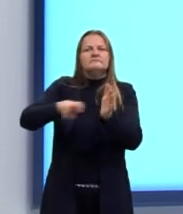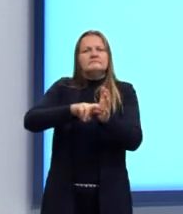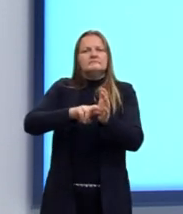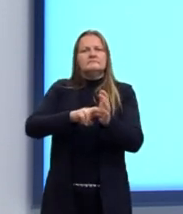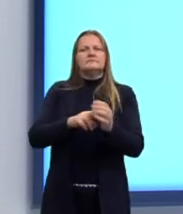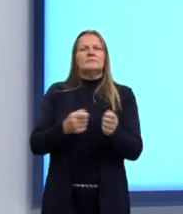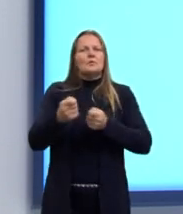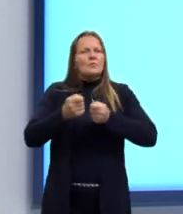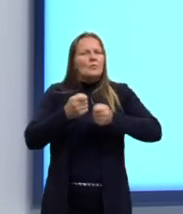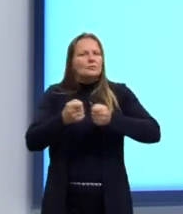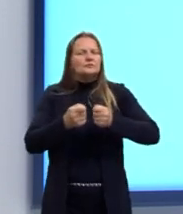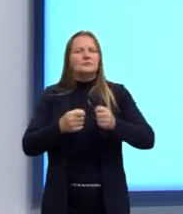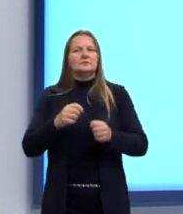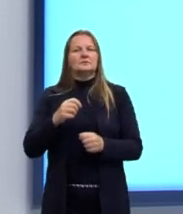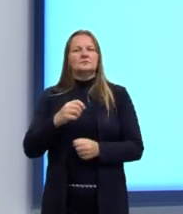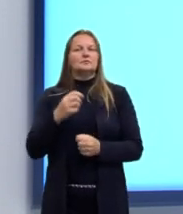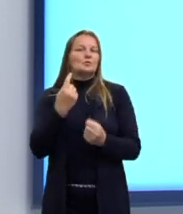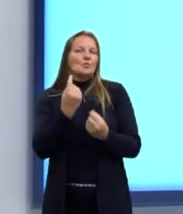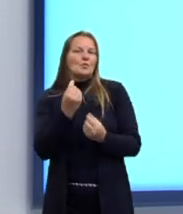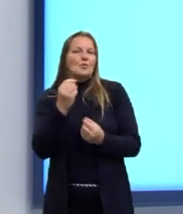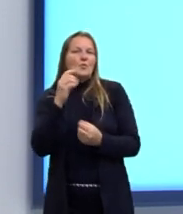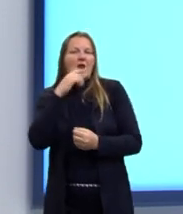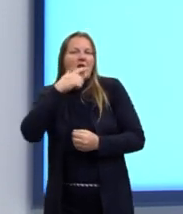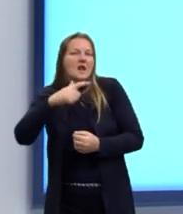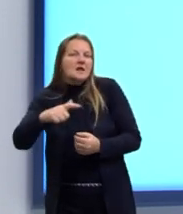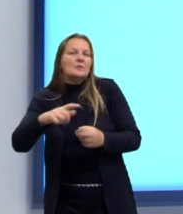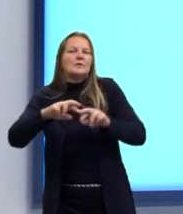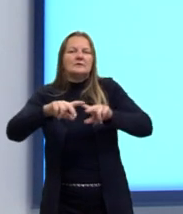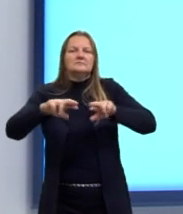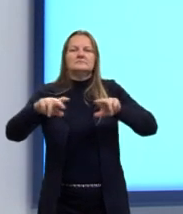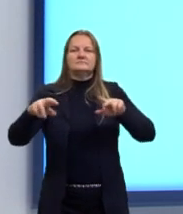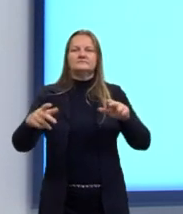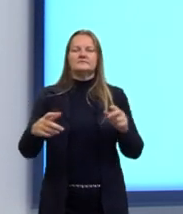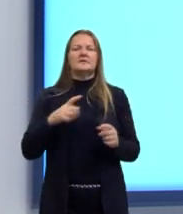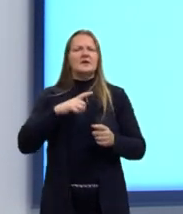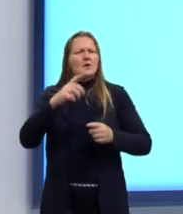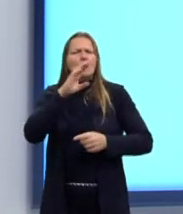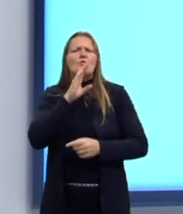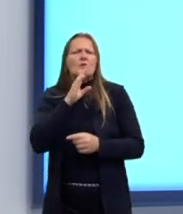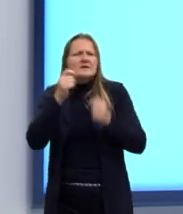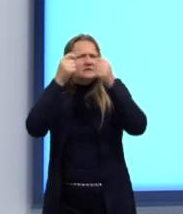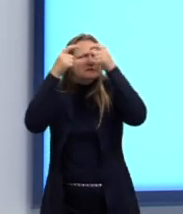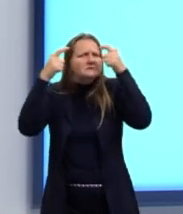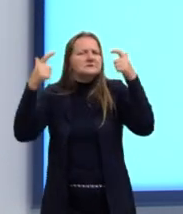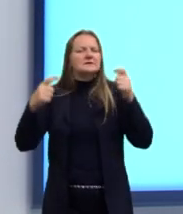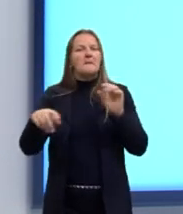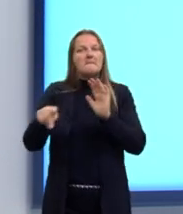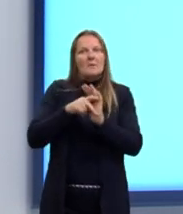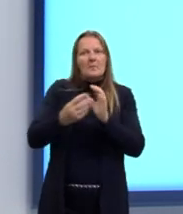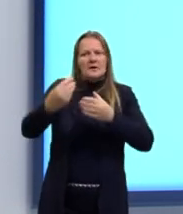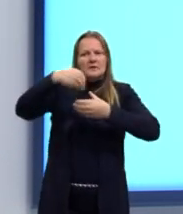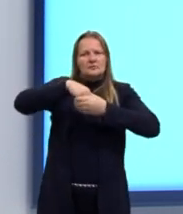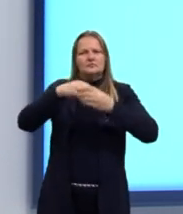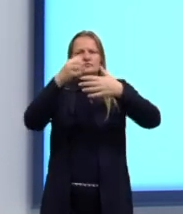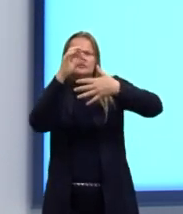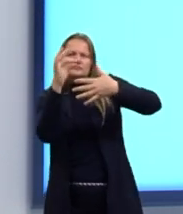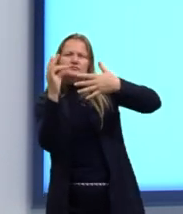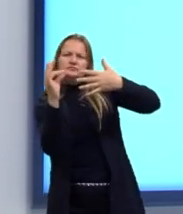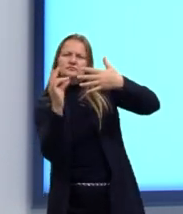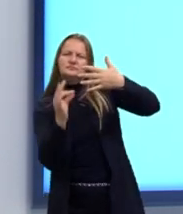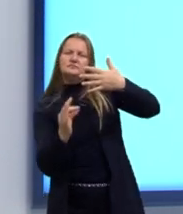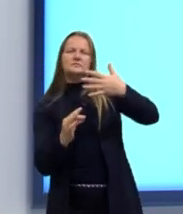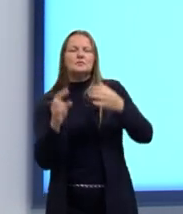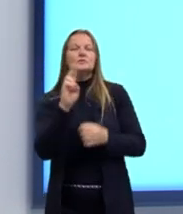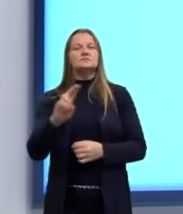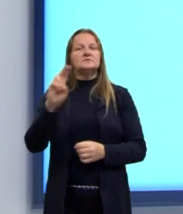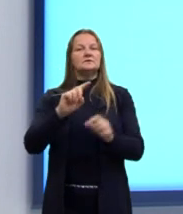bom domínio do idioma. Ou seja, a gente vai mostrar que a gente tem conhecimento acerca da nossa língua usando